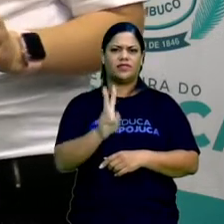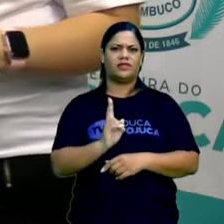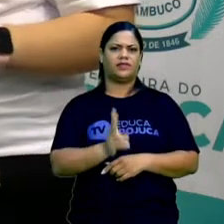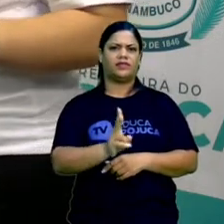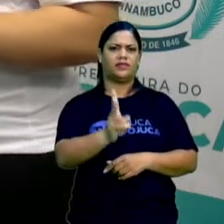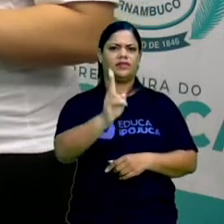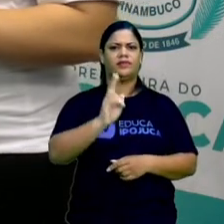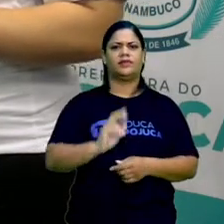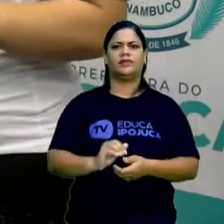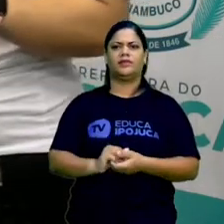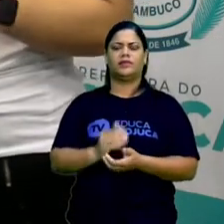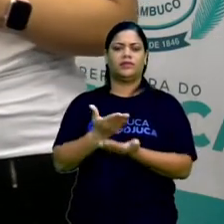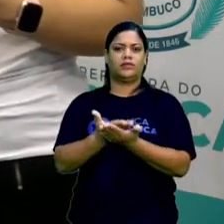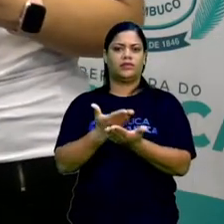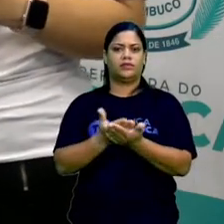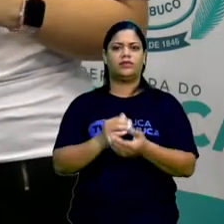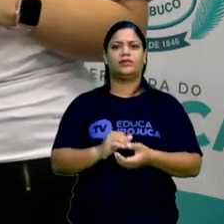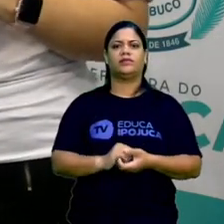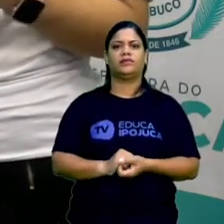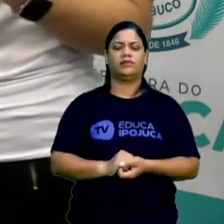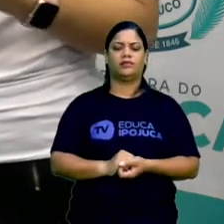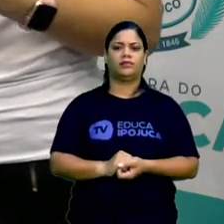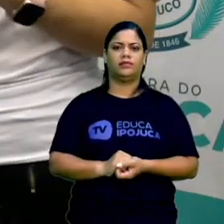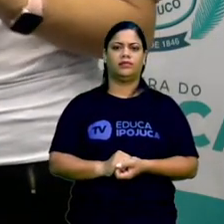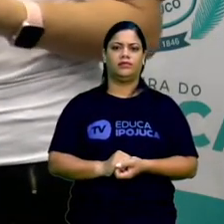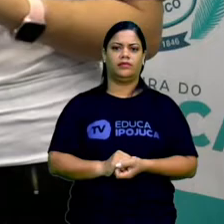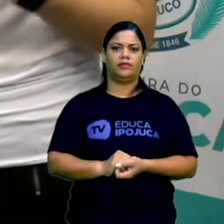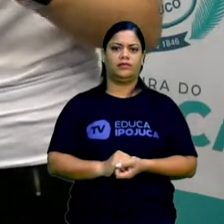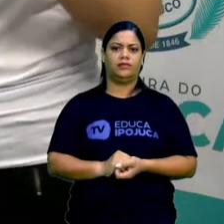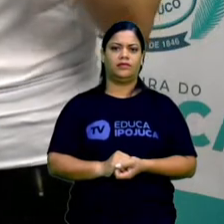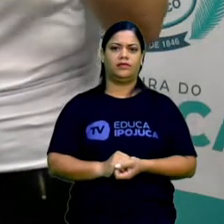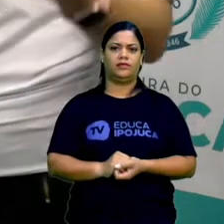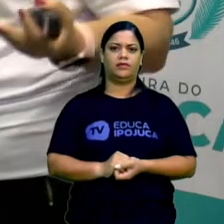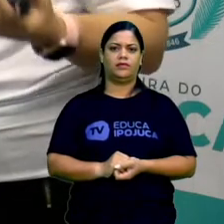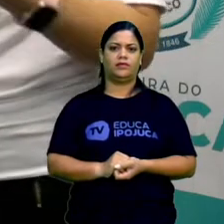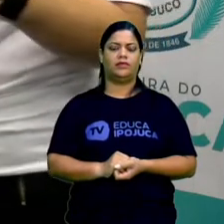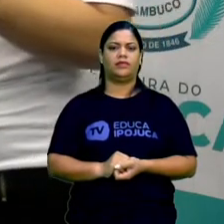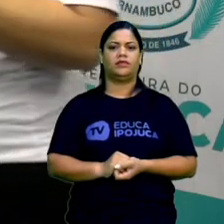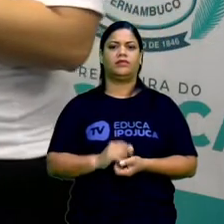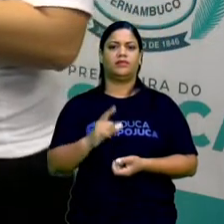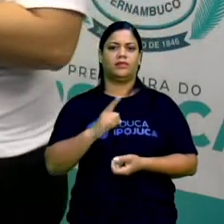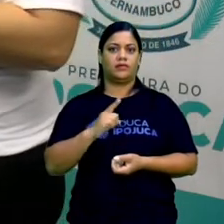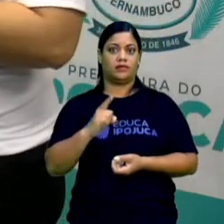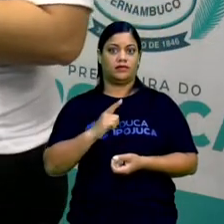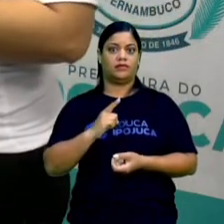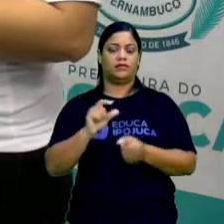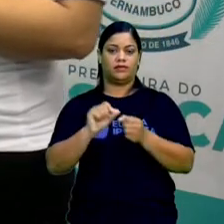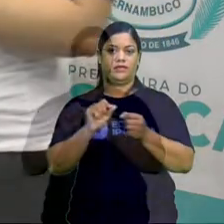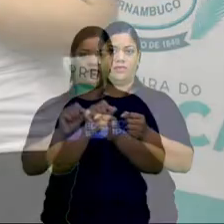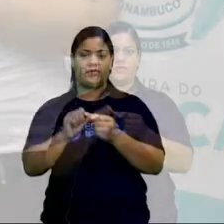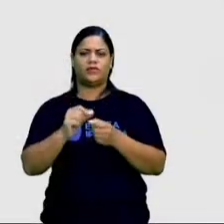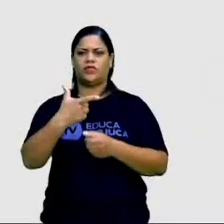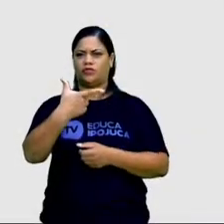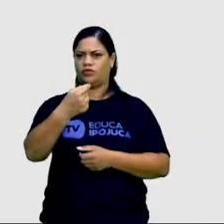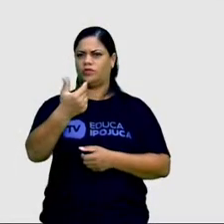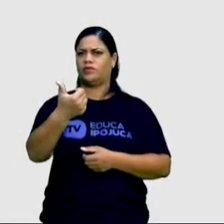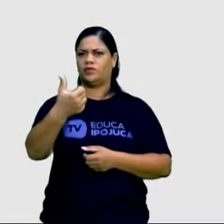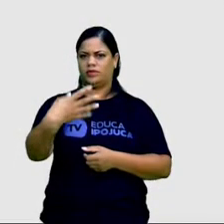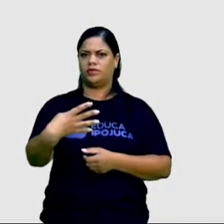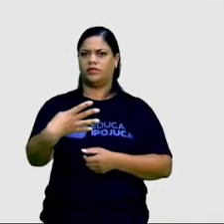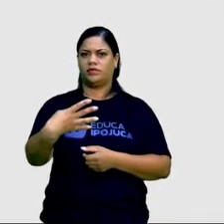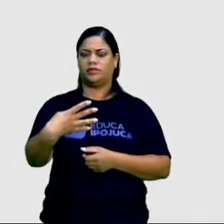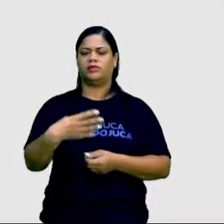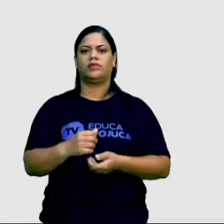constantemente. Eu estou trazendo uma informação que resultou em uma fake news em 2014,